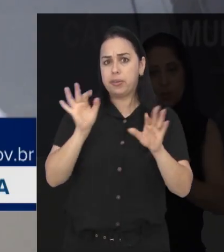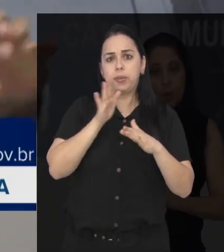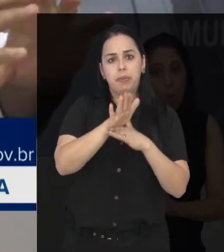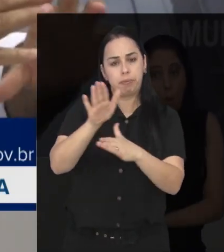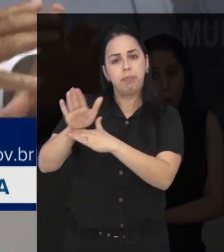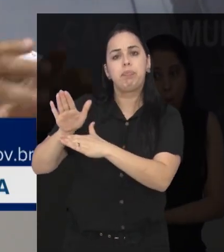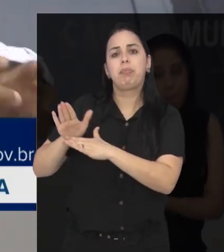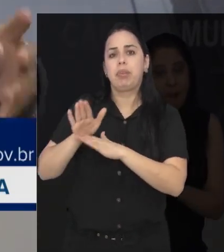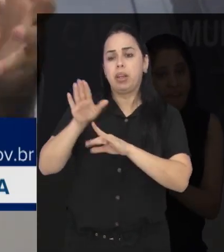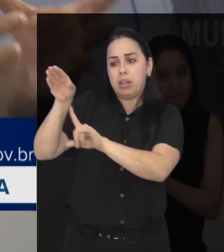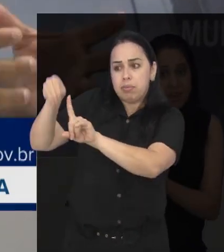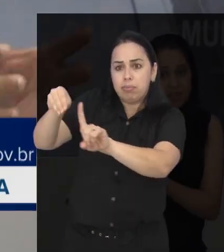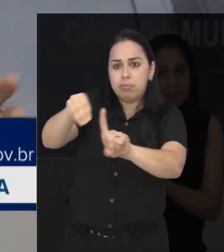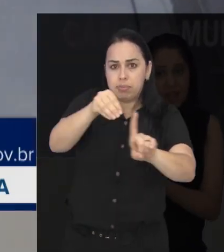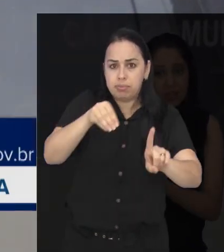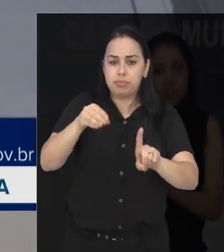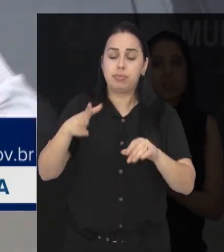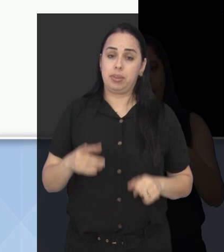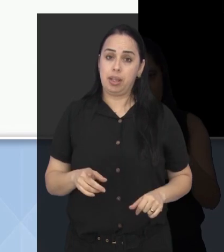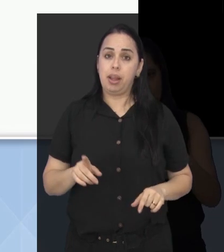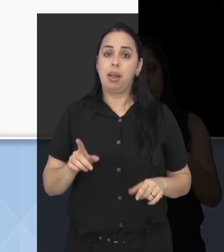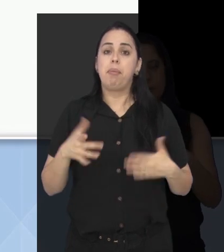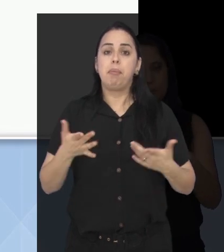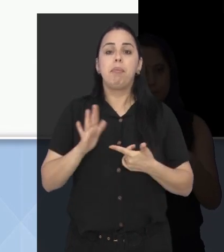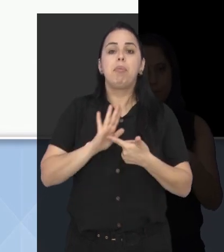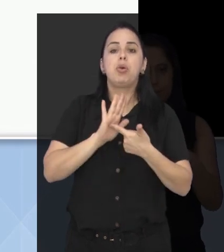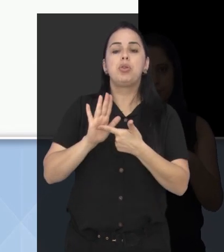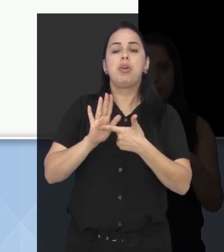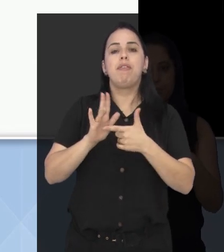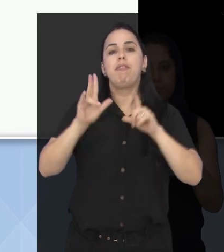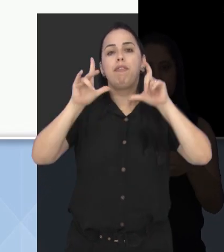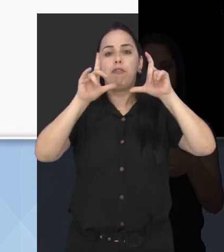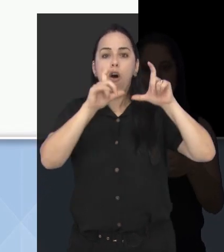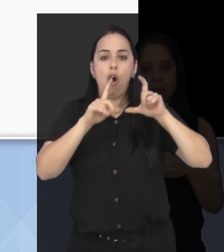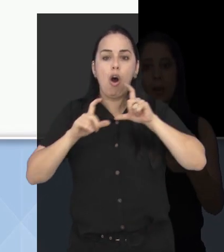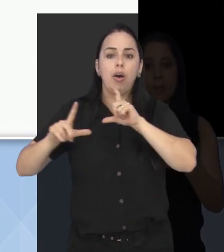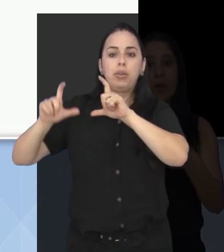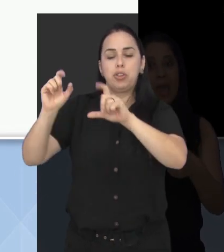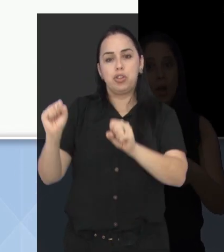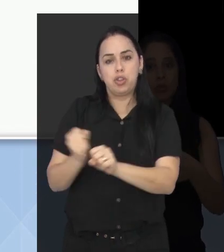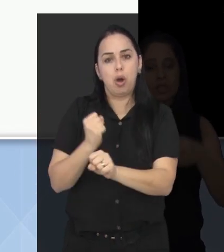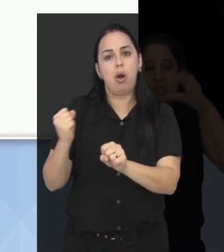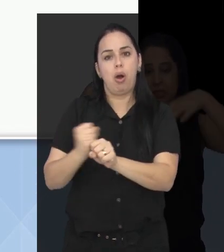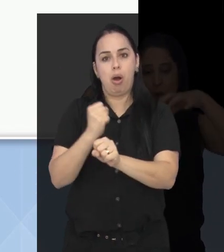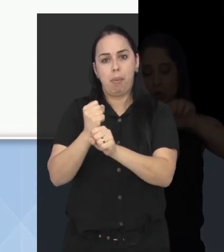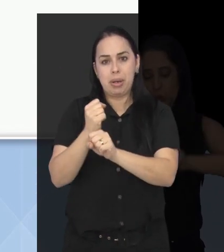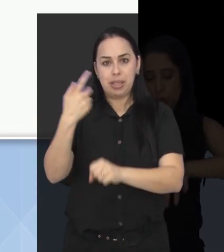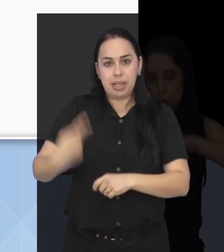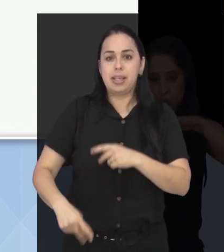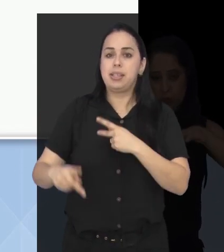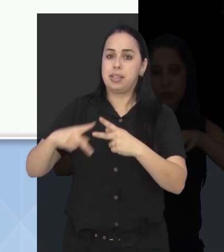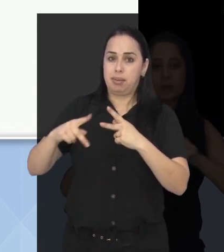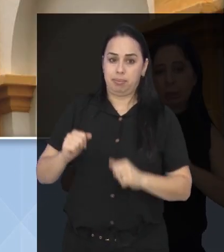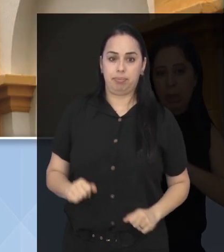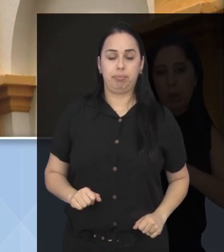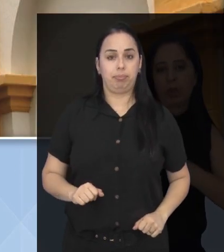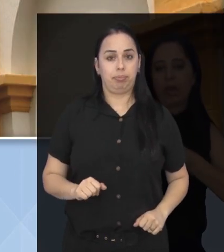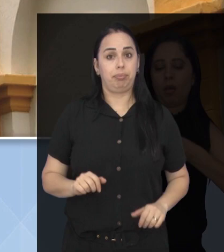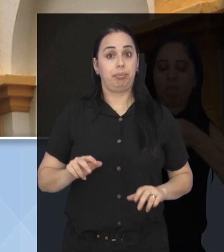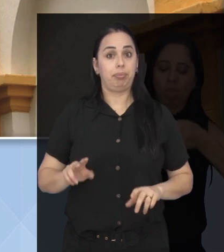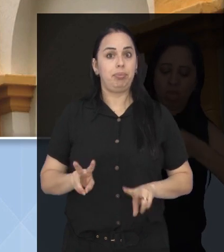que auxilia a população em vulnerabilidade. O parlamentar também apresentou fotos de serviços e obras de manutenção em São José.